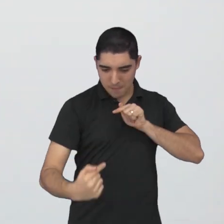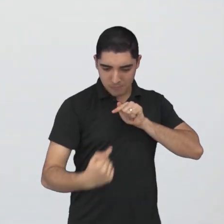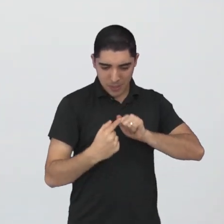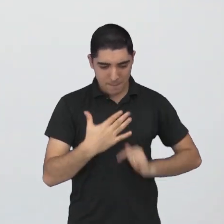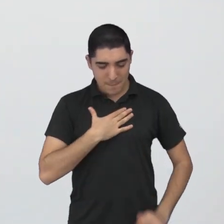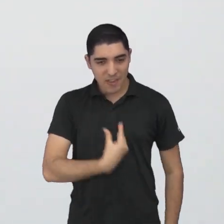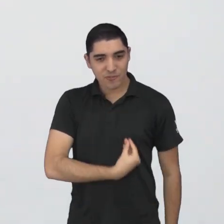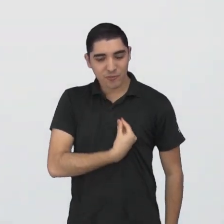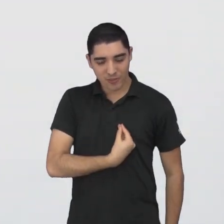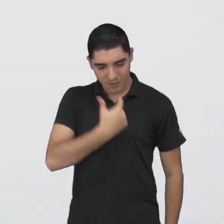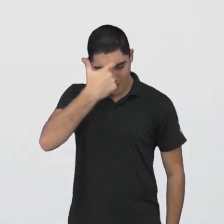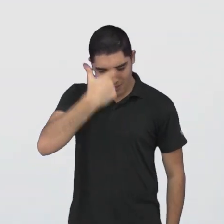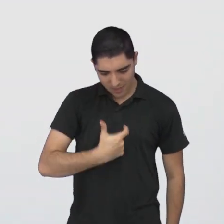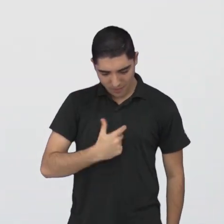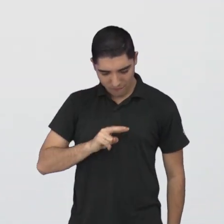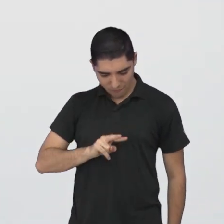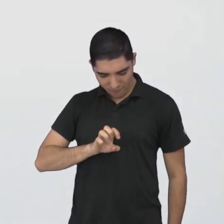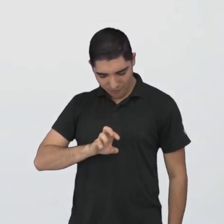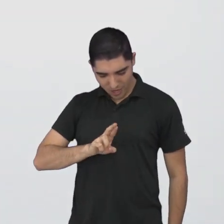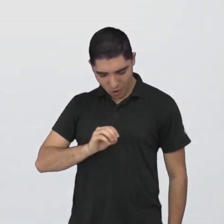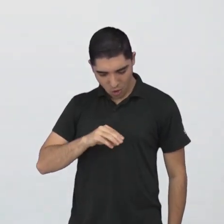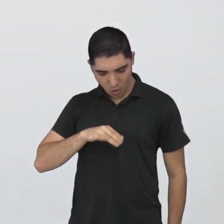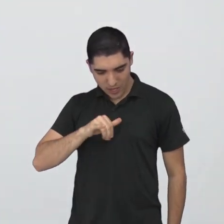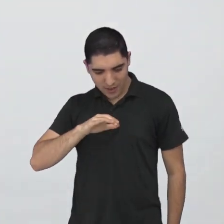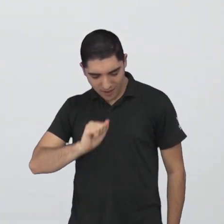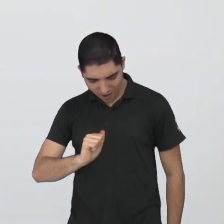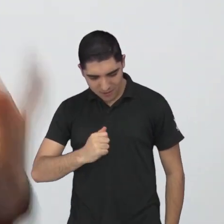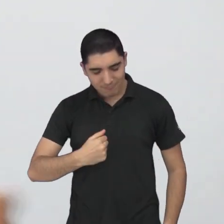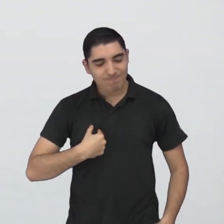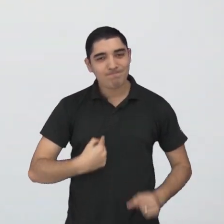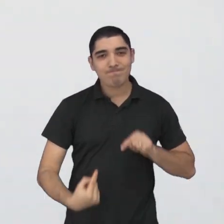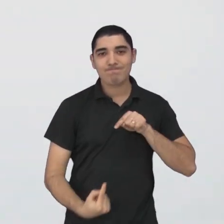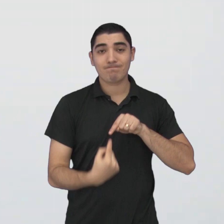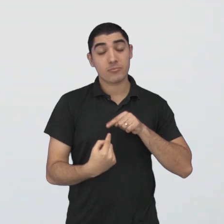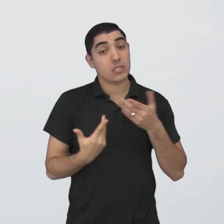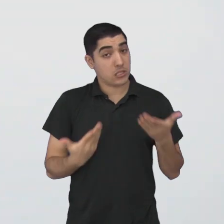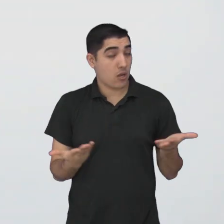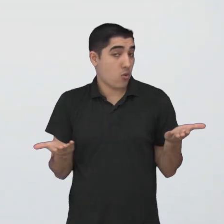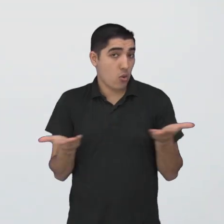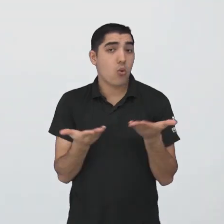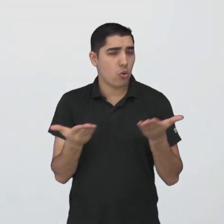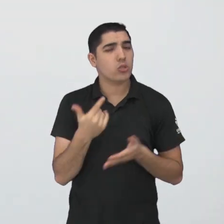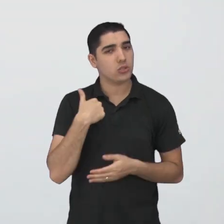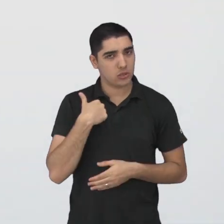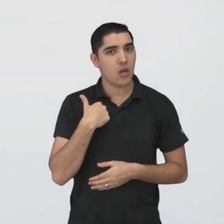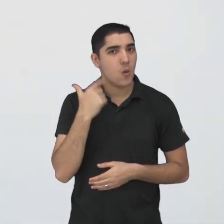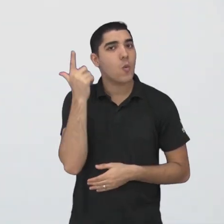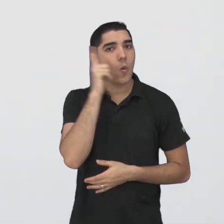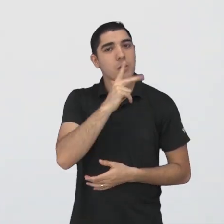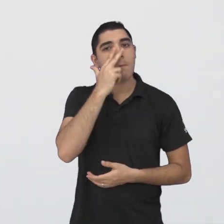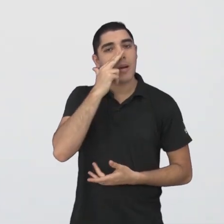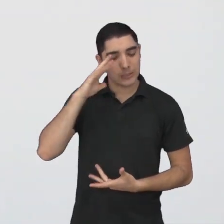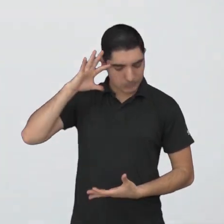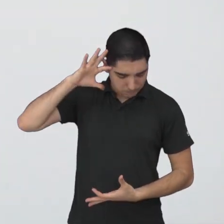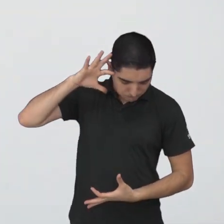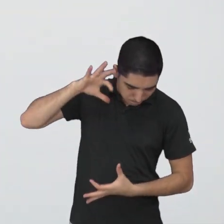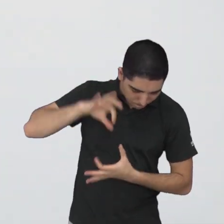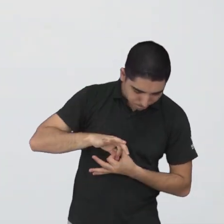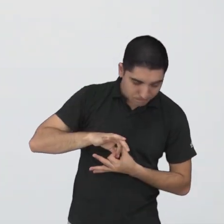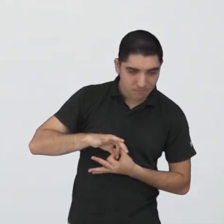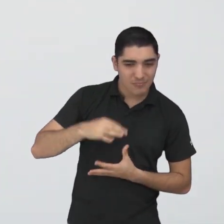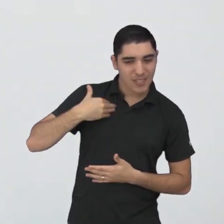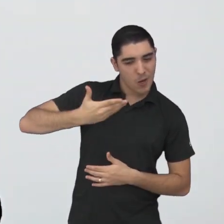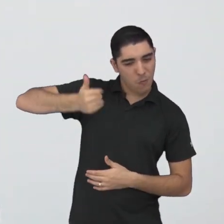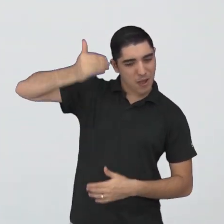a criança que tinha em mim também. Hoje eu tenho uma conexão comigo mesma, de criança, de